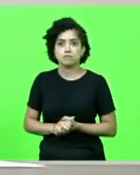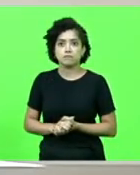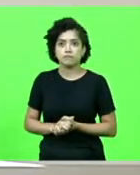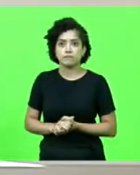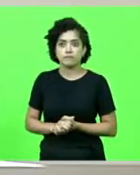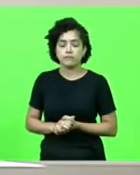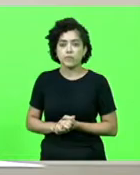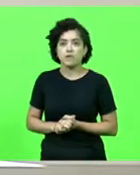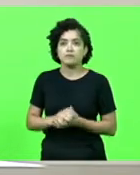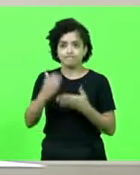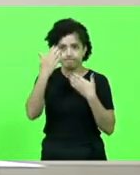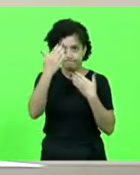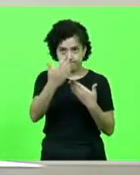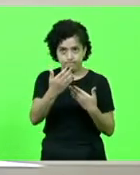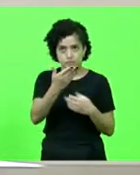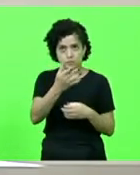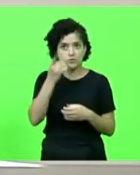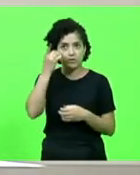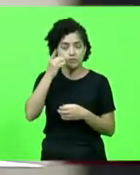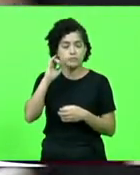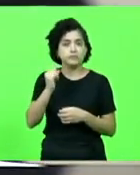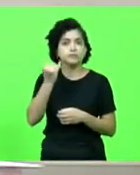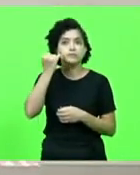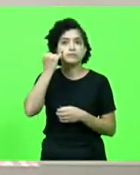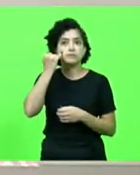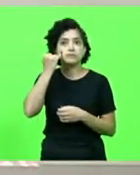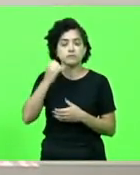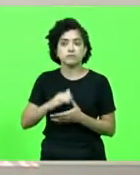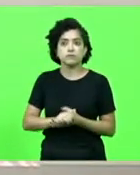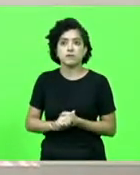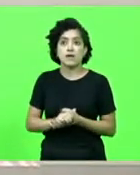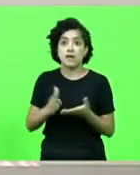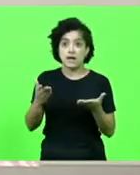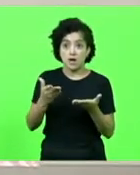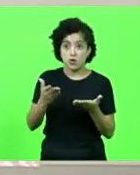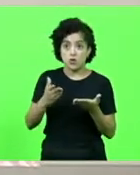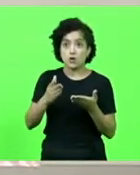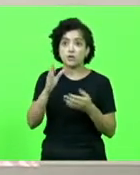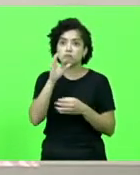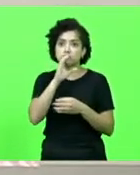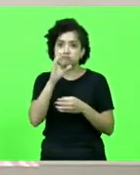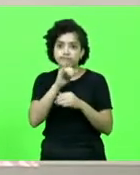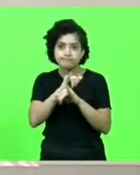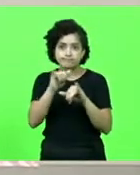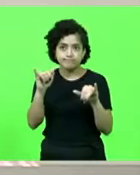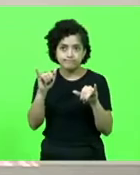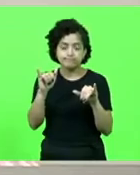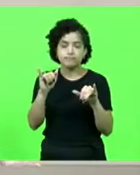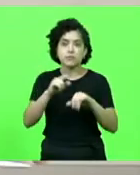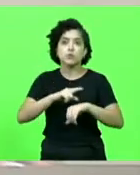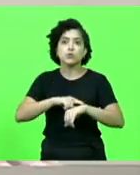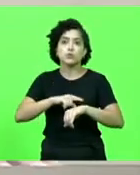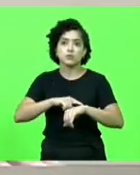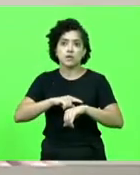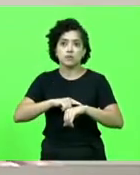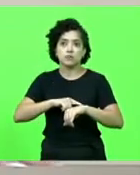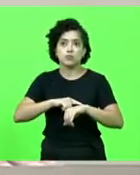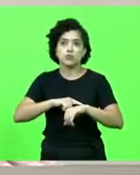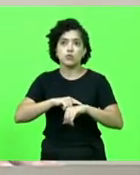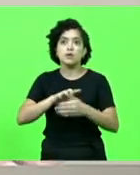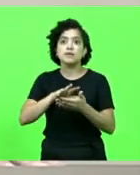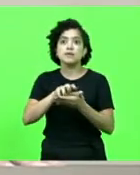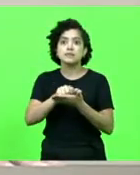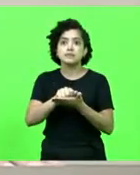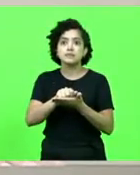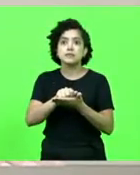Obrigado, deputado Gessé Lopes. Ainda nas breves comunicações, escrito para